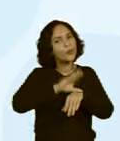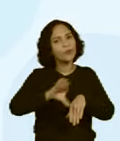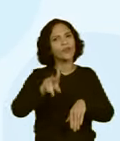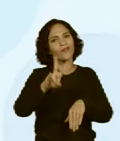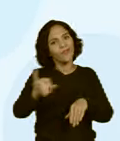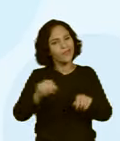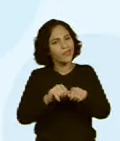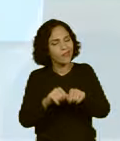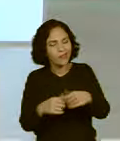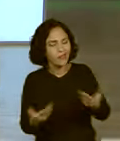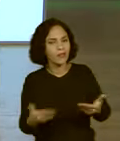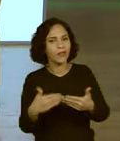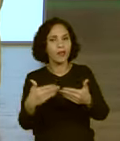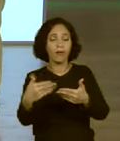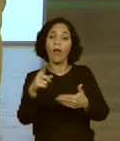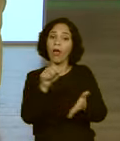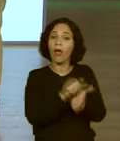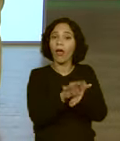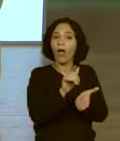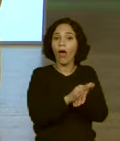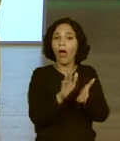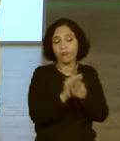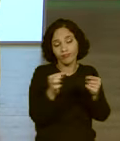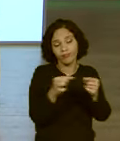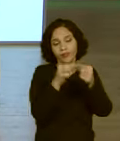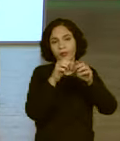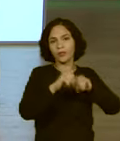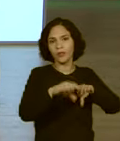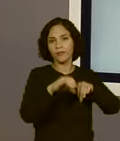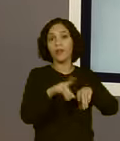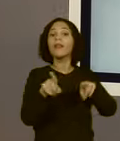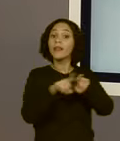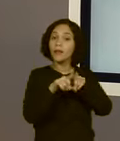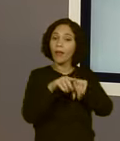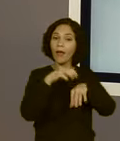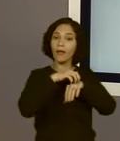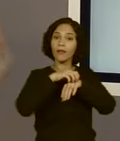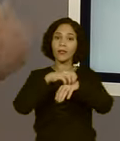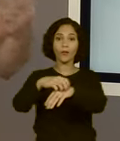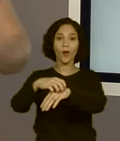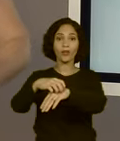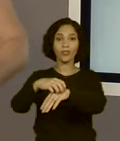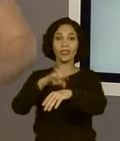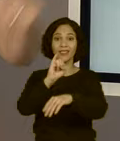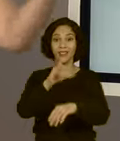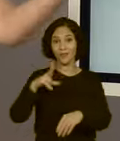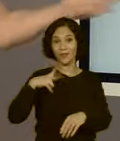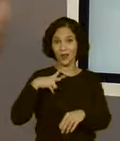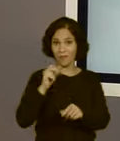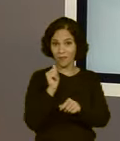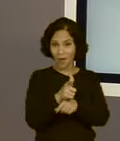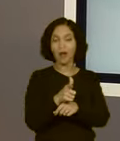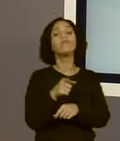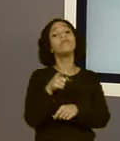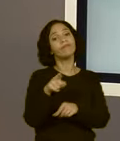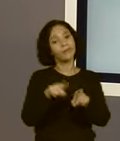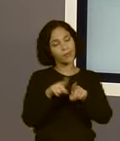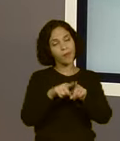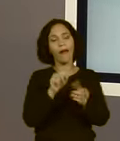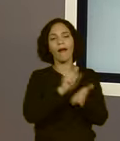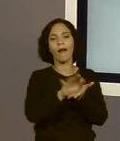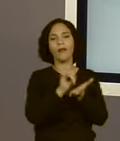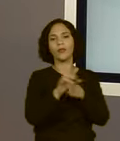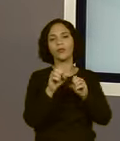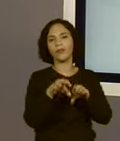que você vai fazer. Tudo isso são gastos de educação. Até o transporte escolar, se for pago, ele é um gasto de